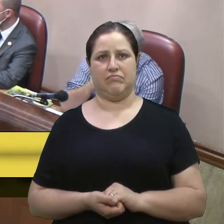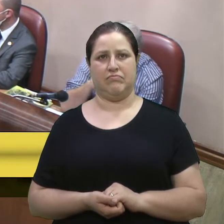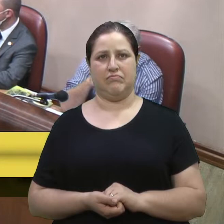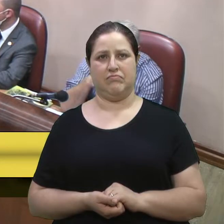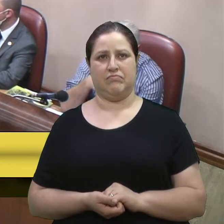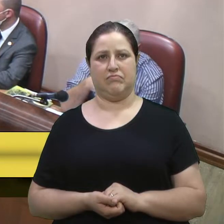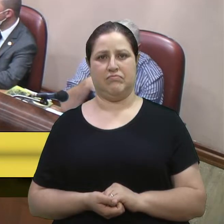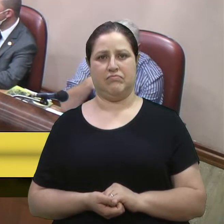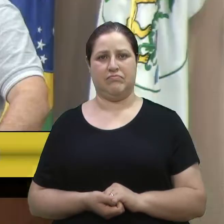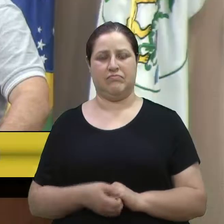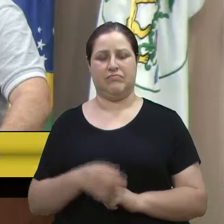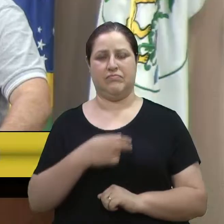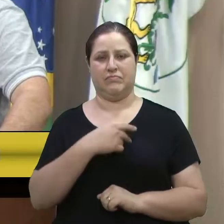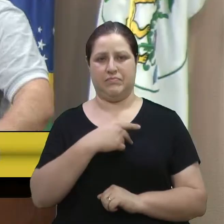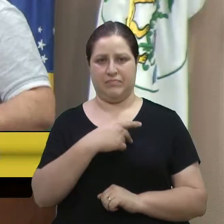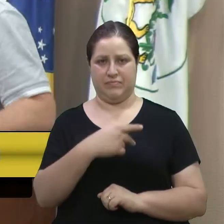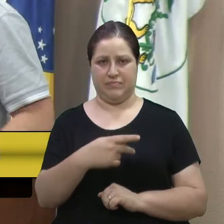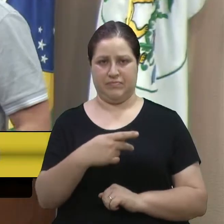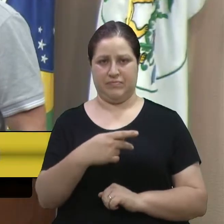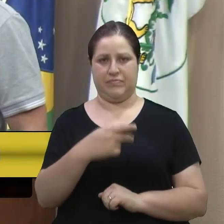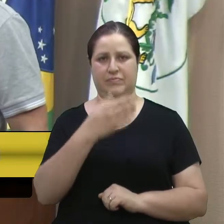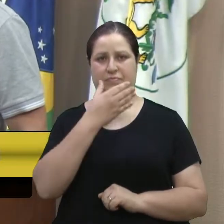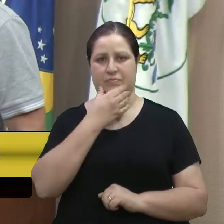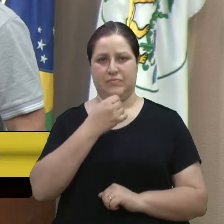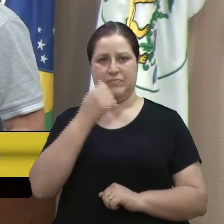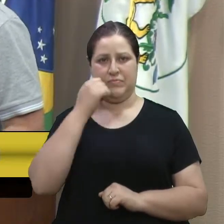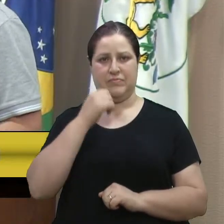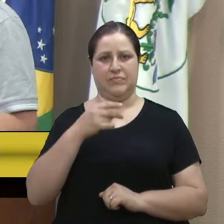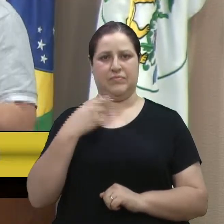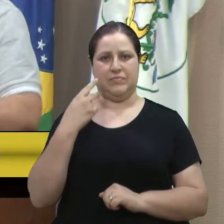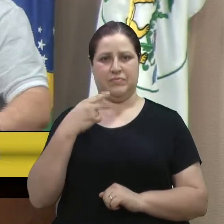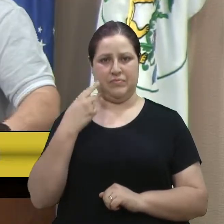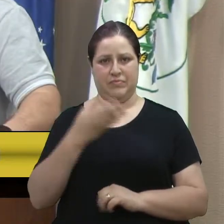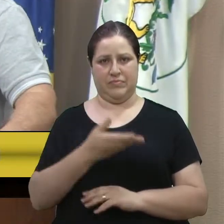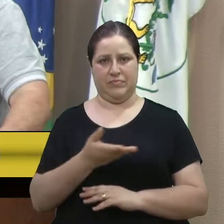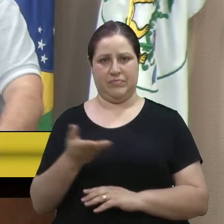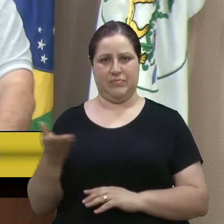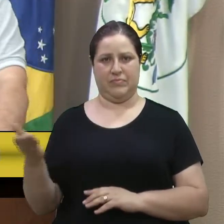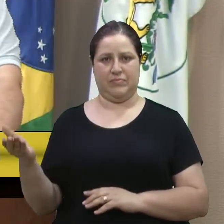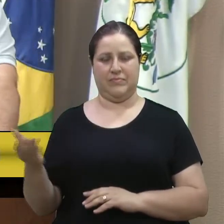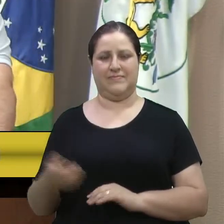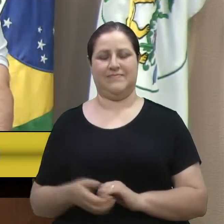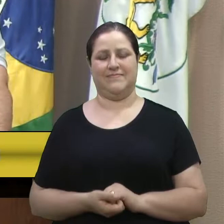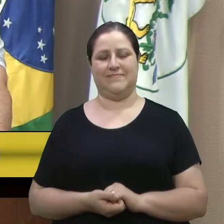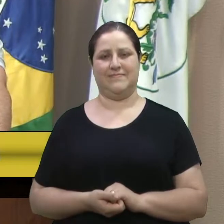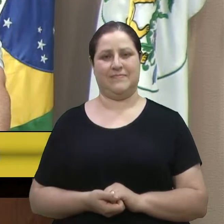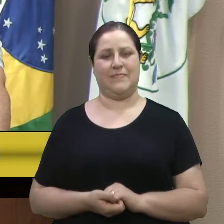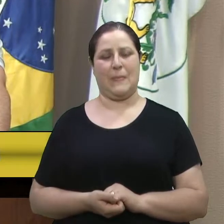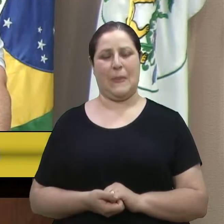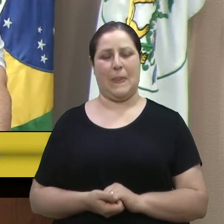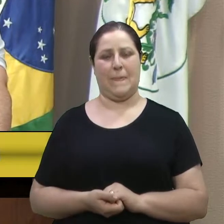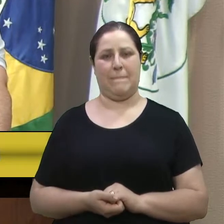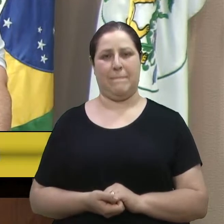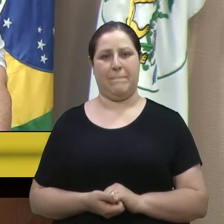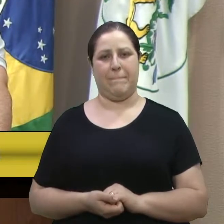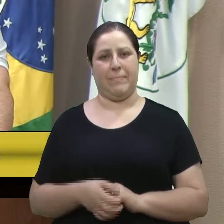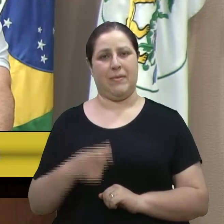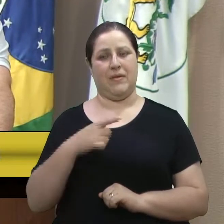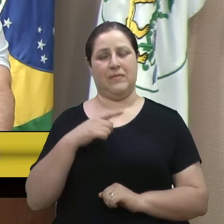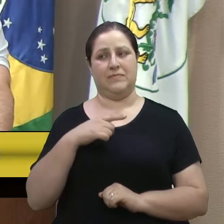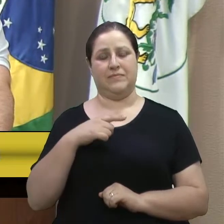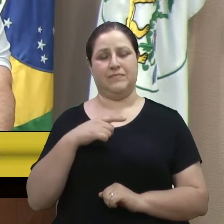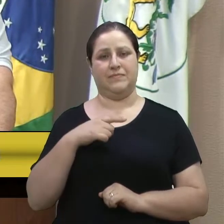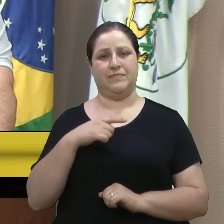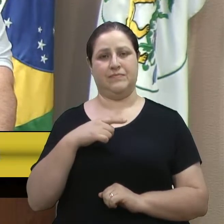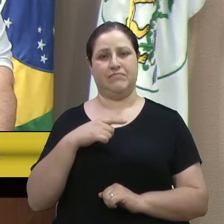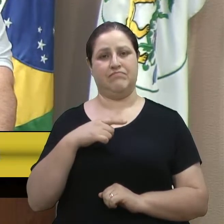Senhor presidente, senhoras vereadoras, senhores vereadores, eu tive essa feliz coincidência